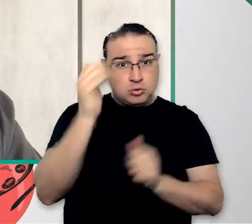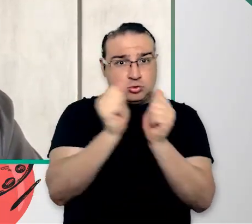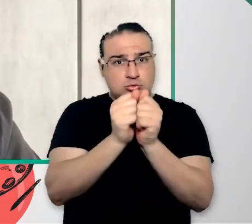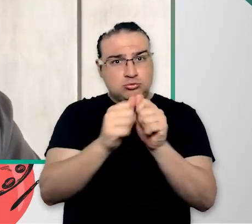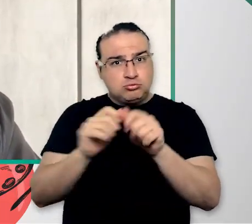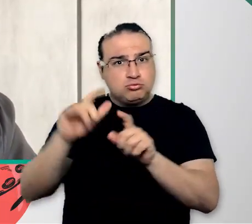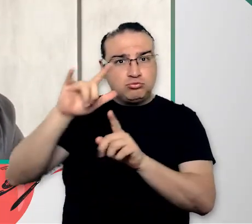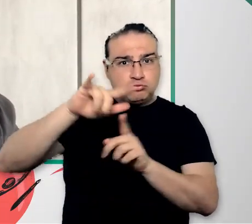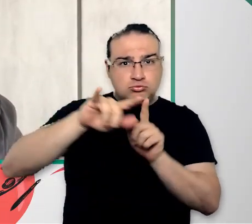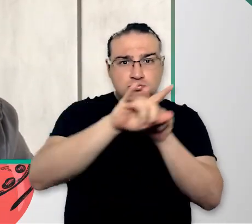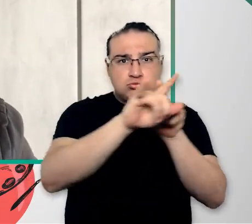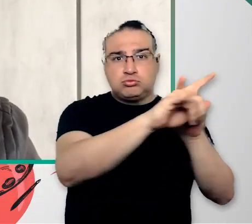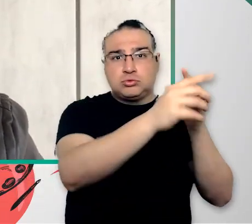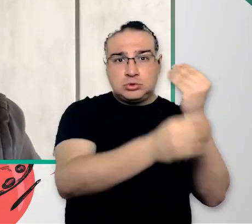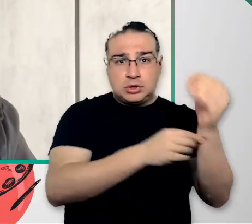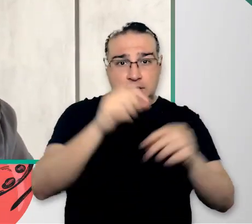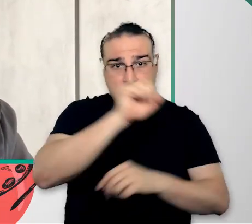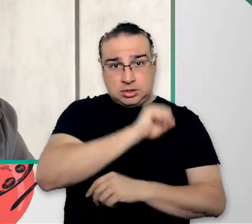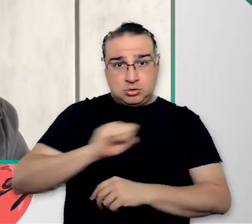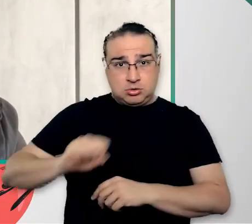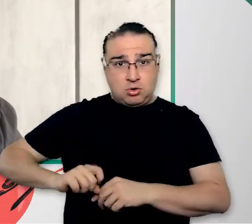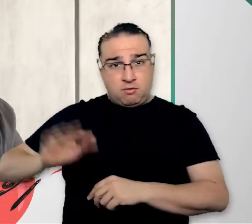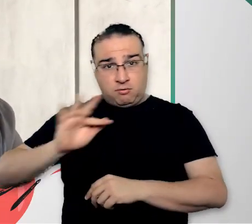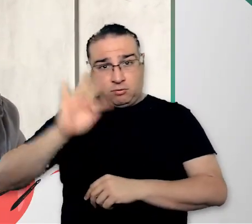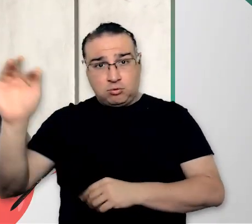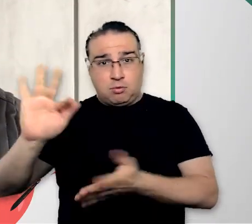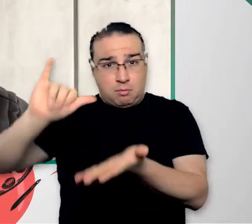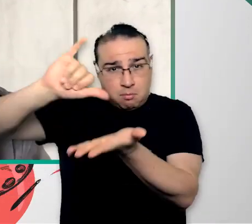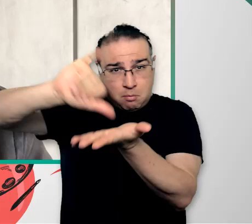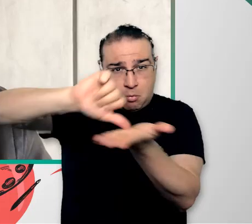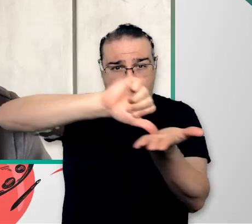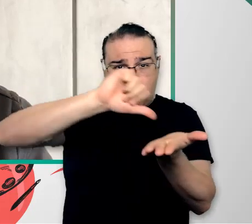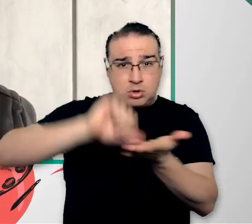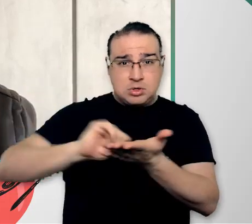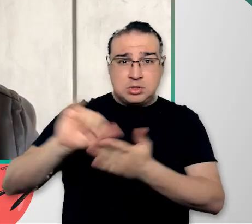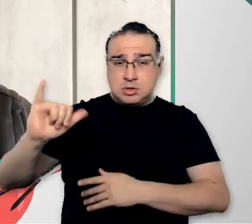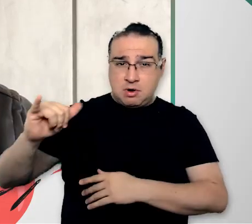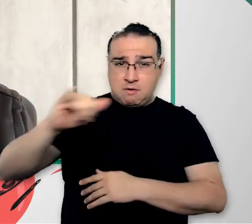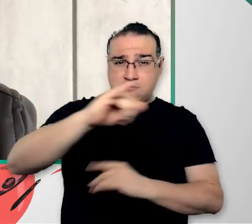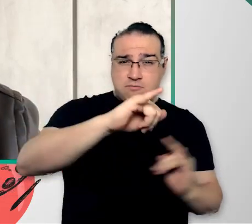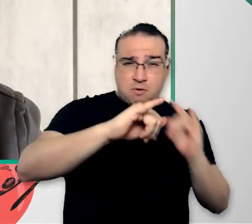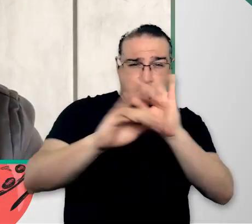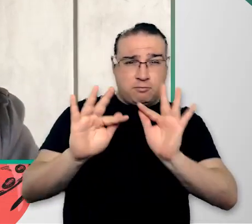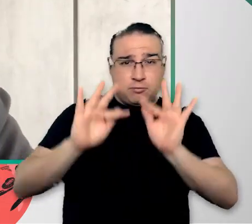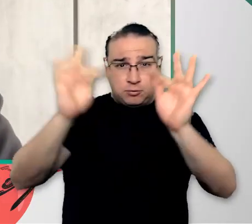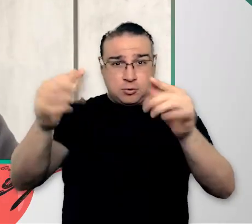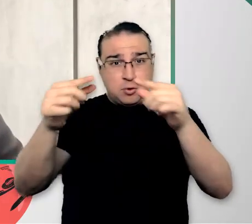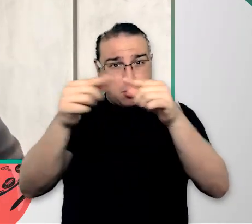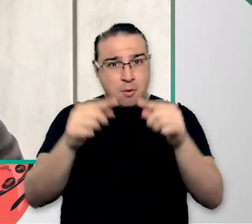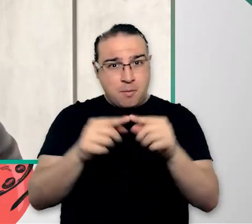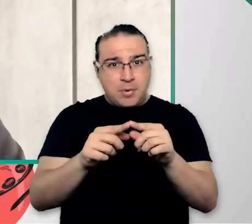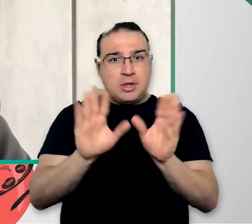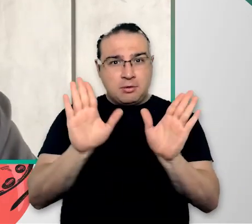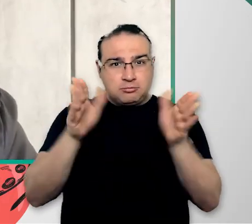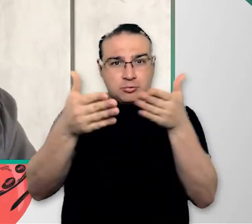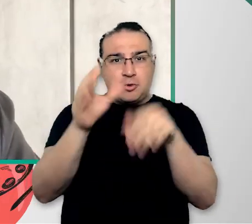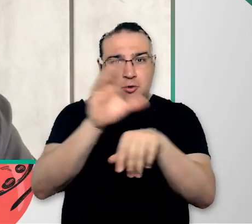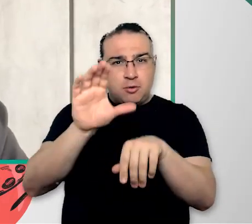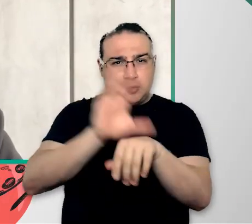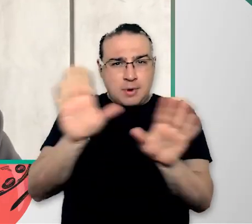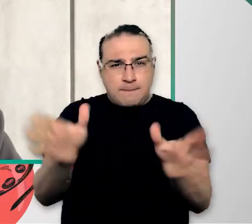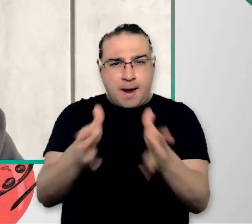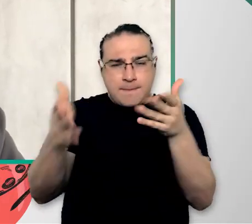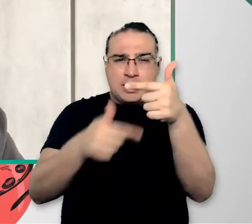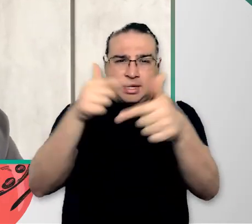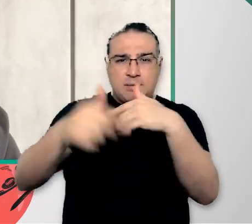A cidade de São João da Boa Vista tem um plano de se tornar um polo aeronáutico no futuro, o que se alinha com a visão do curso, para aumentar